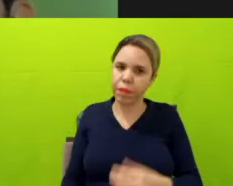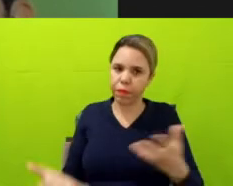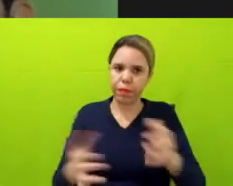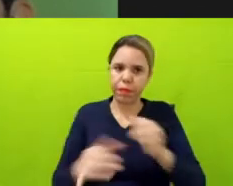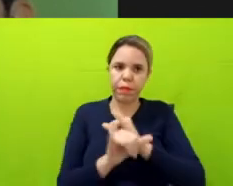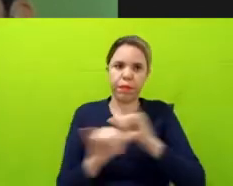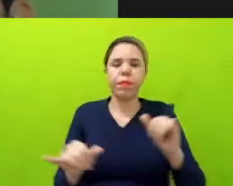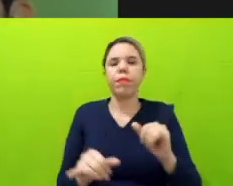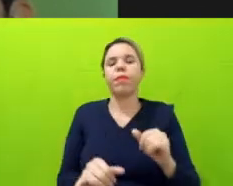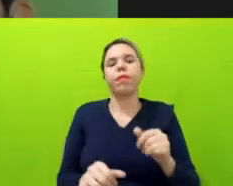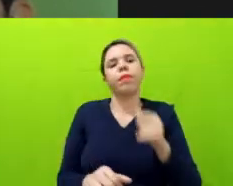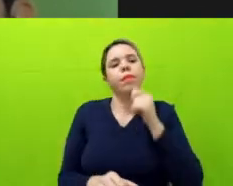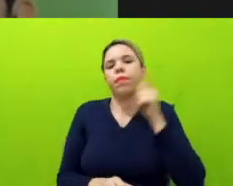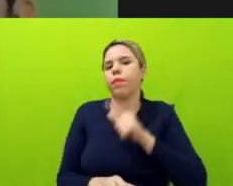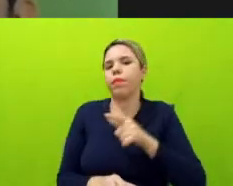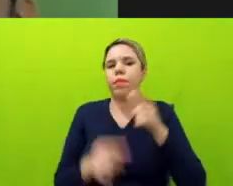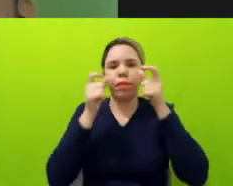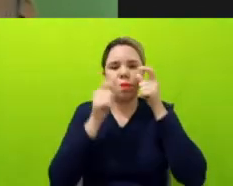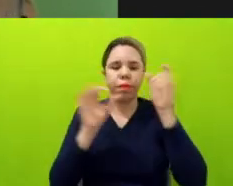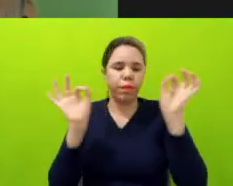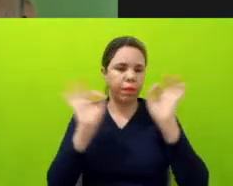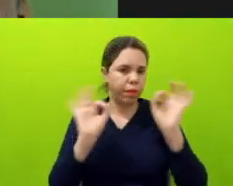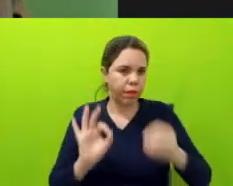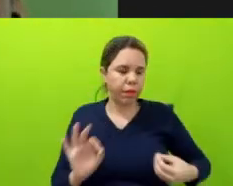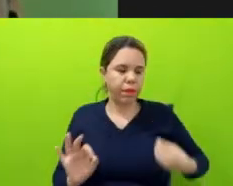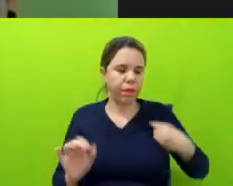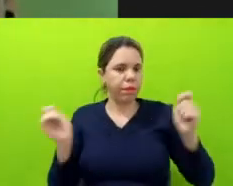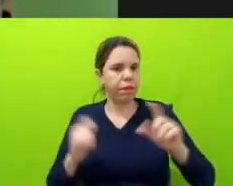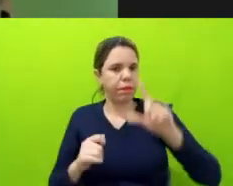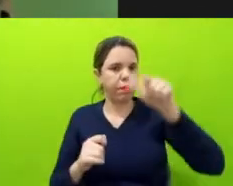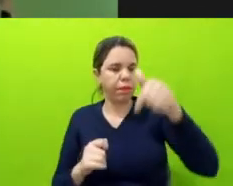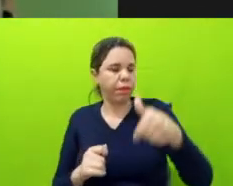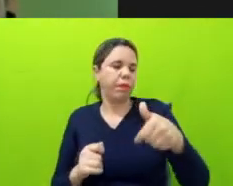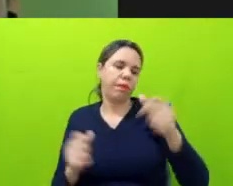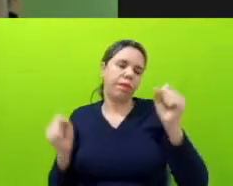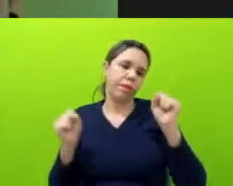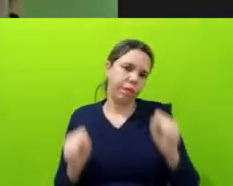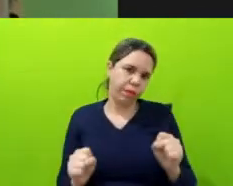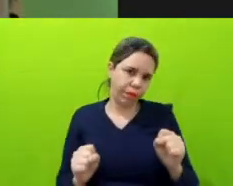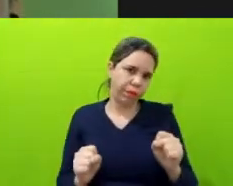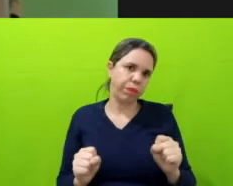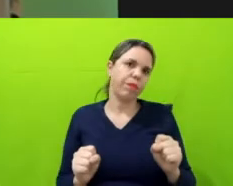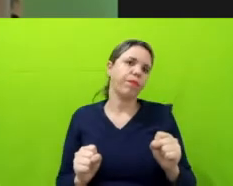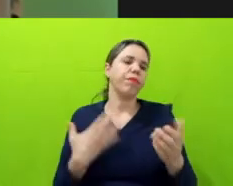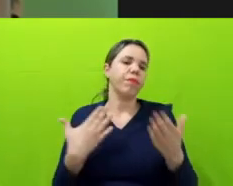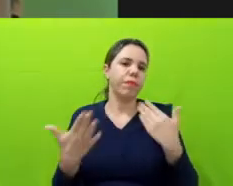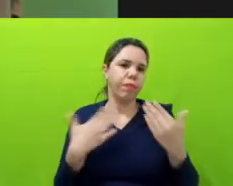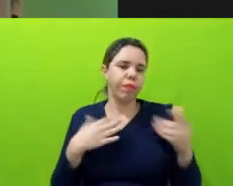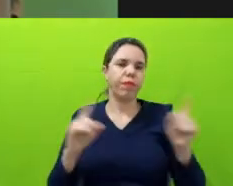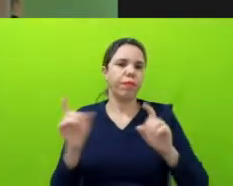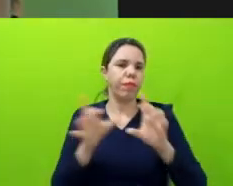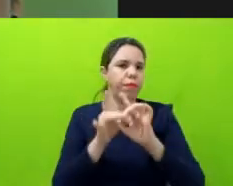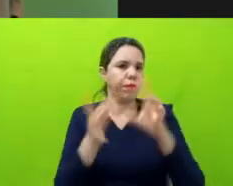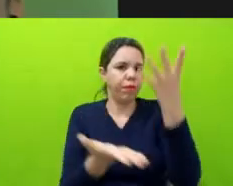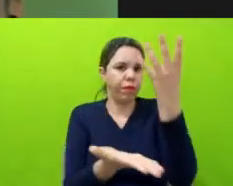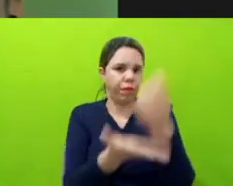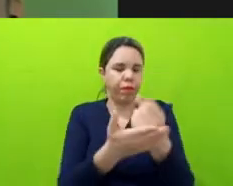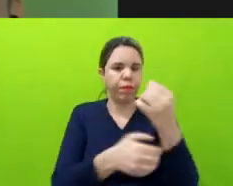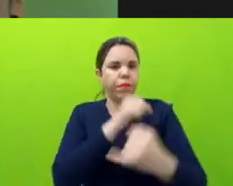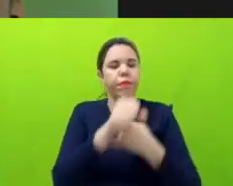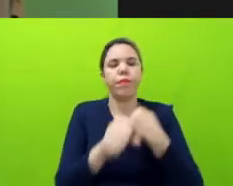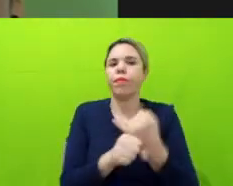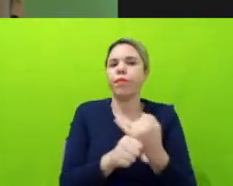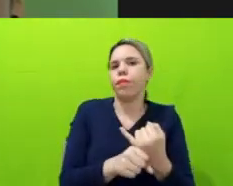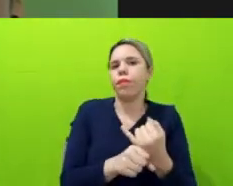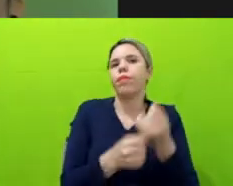quem não está conseguindo assistir ao vivo, é possível assistir ainda as mesas, elas estão salvadas na plataforma, e para